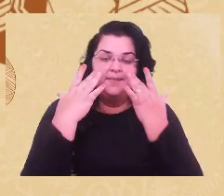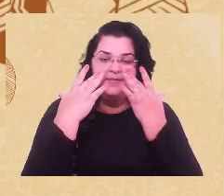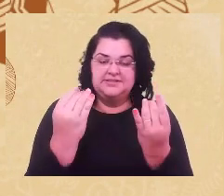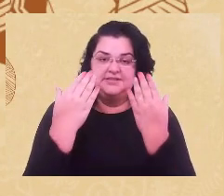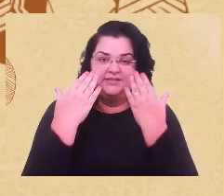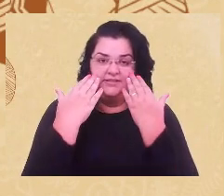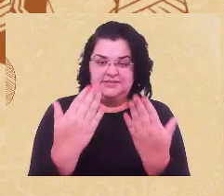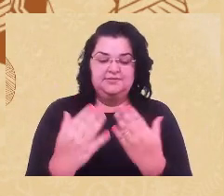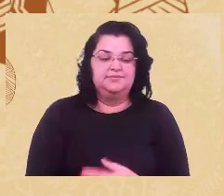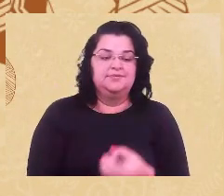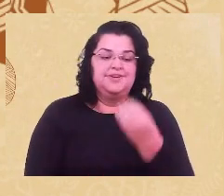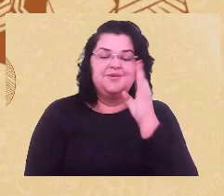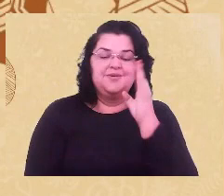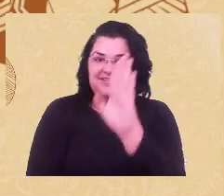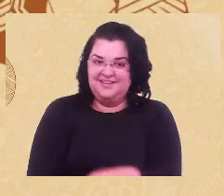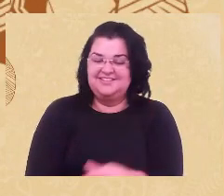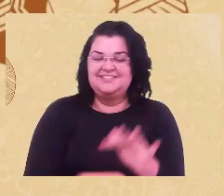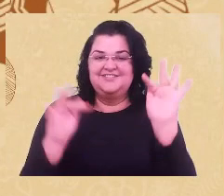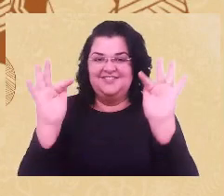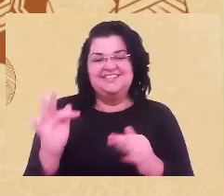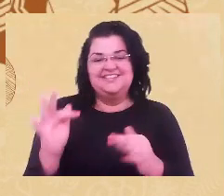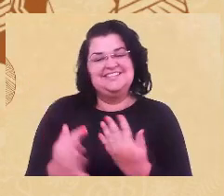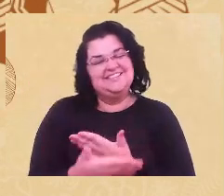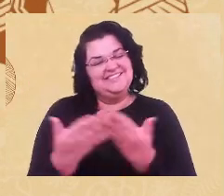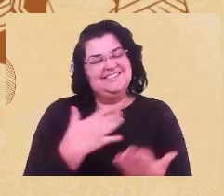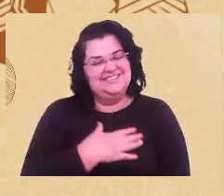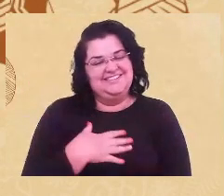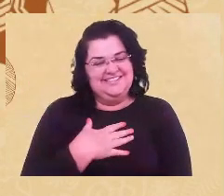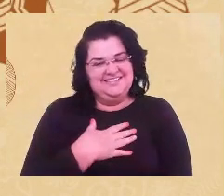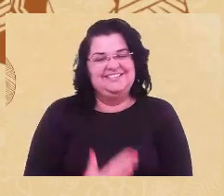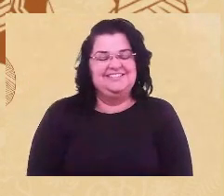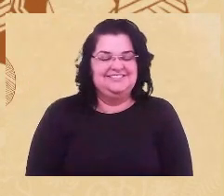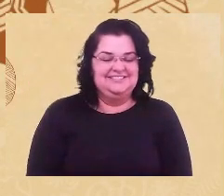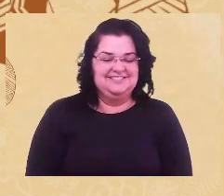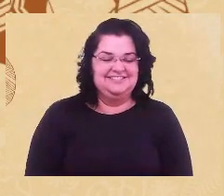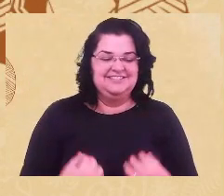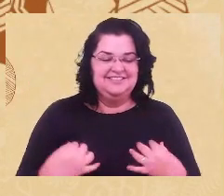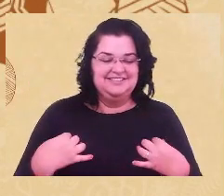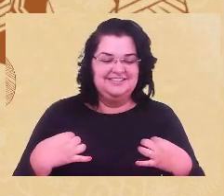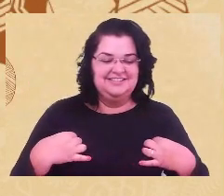tarde, Emiliano, felicidade, ouvi-lo, aprender com você.